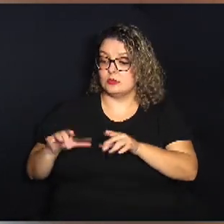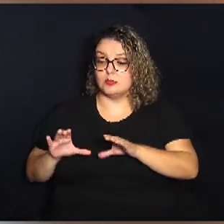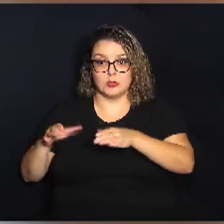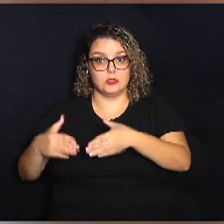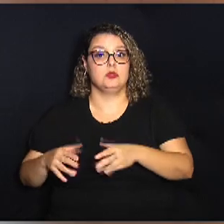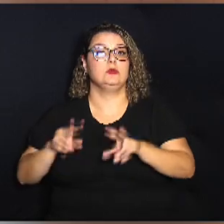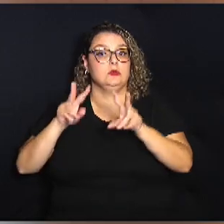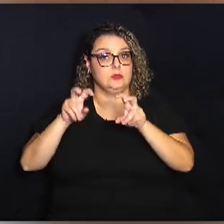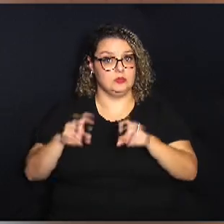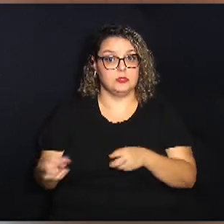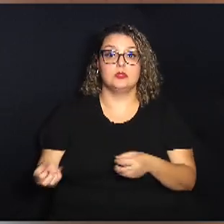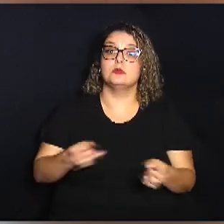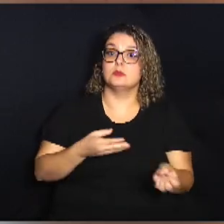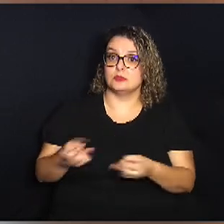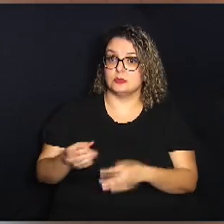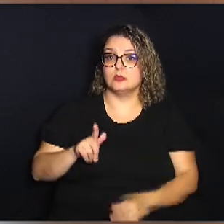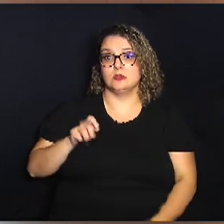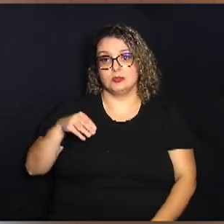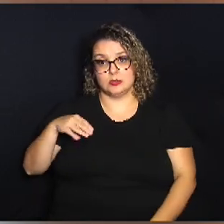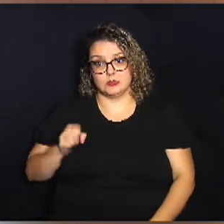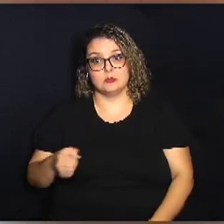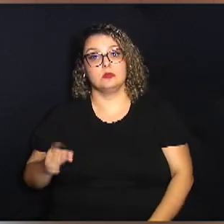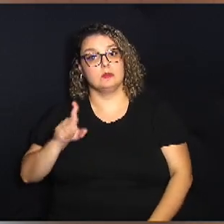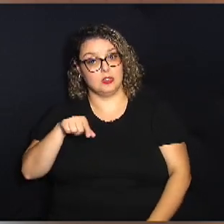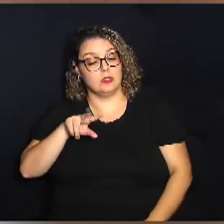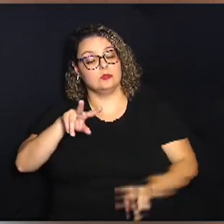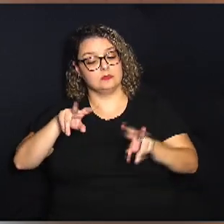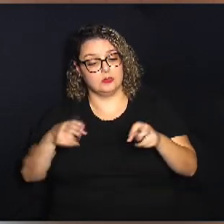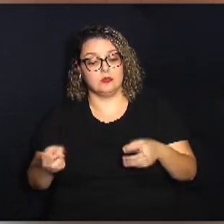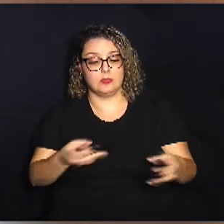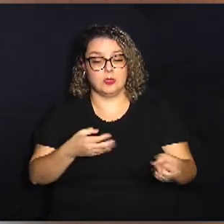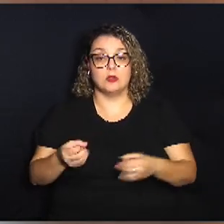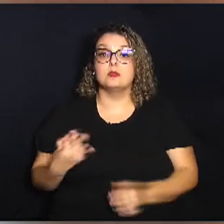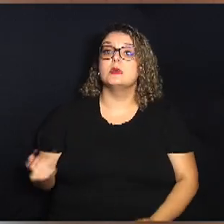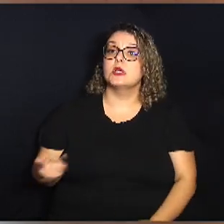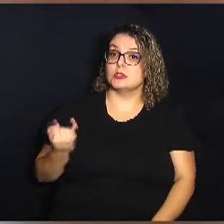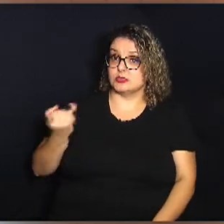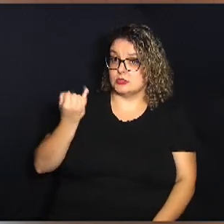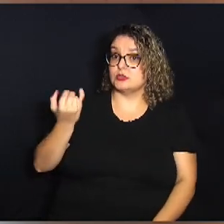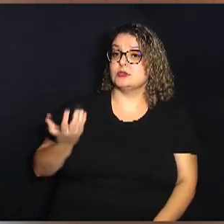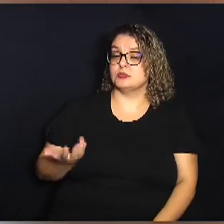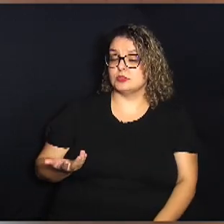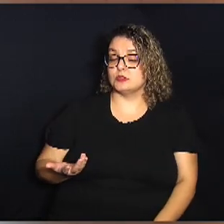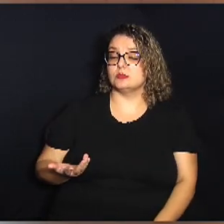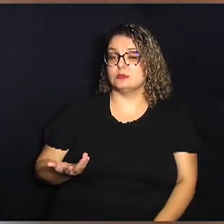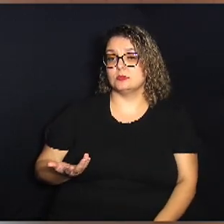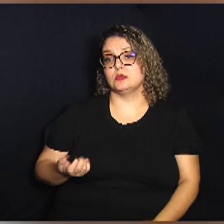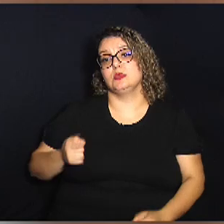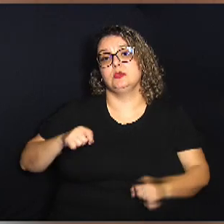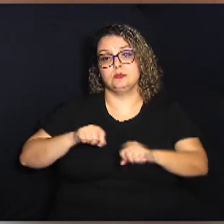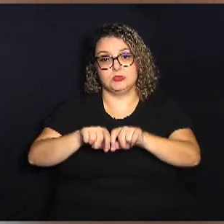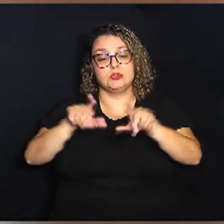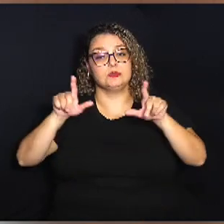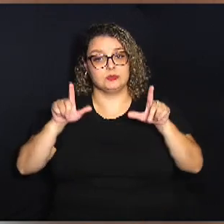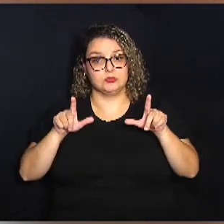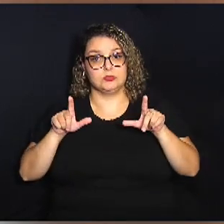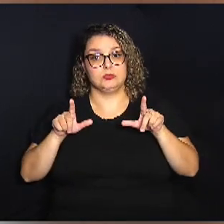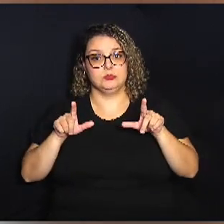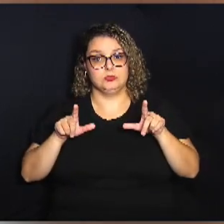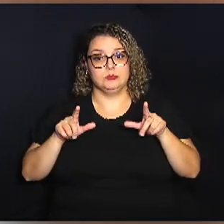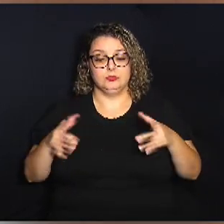temas contemporâneos o game é um tema contemporâneo mas de importante destacar que ele